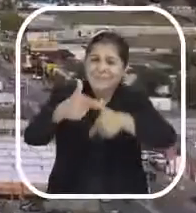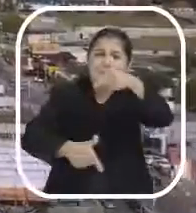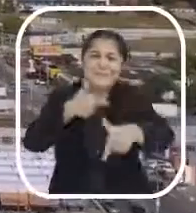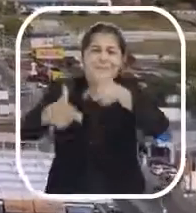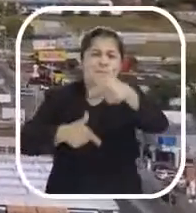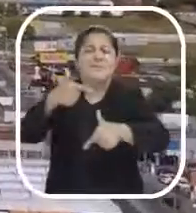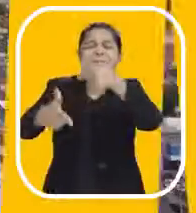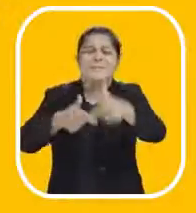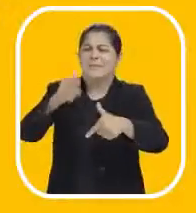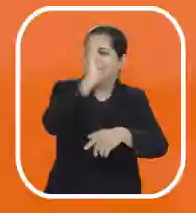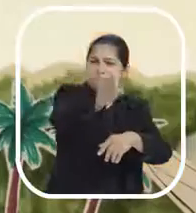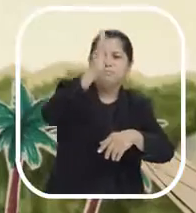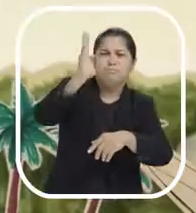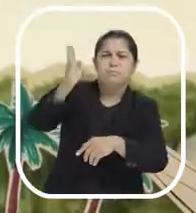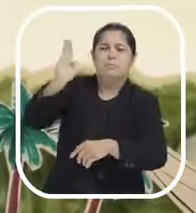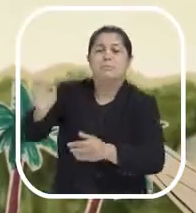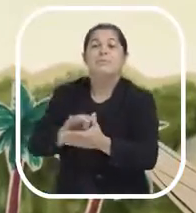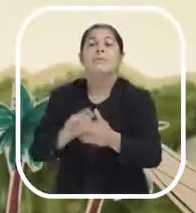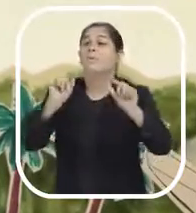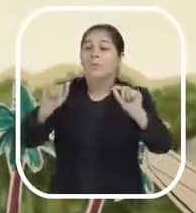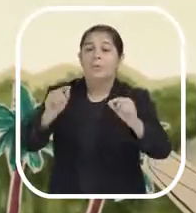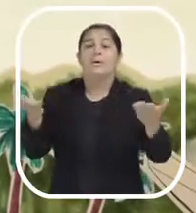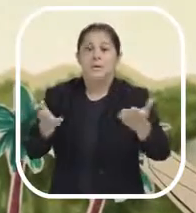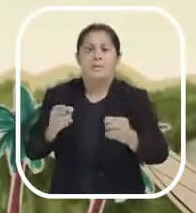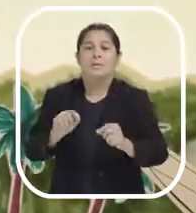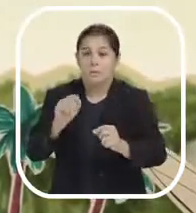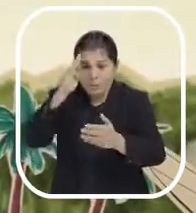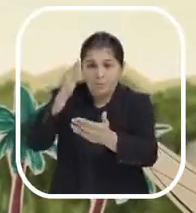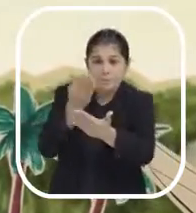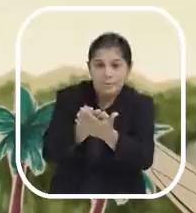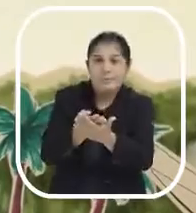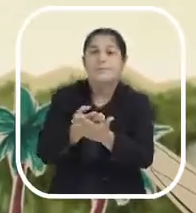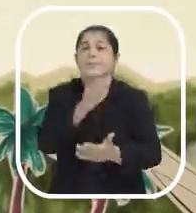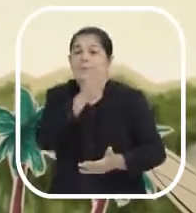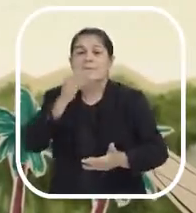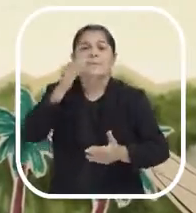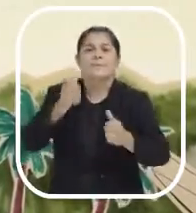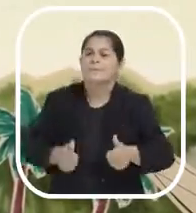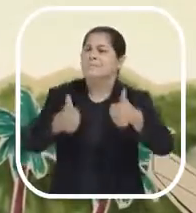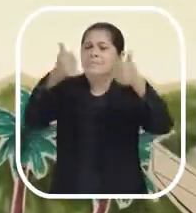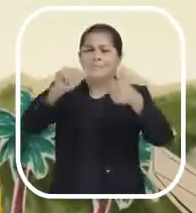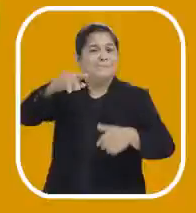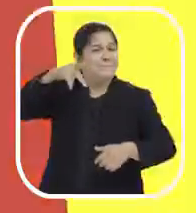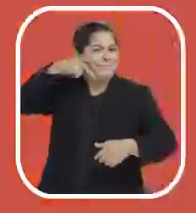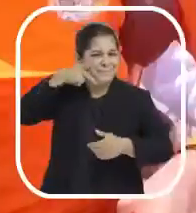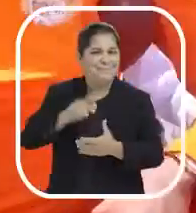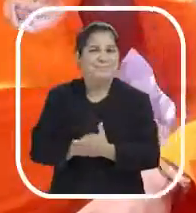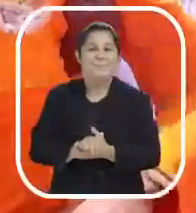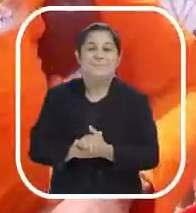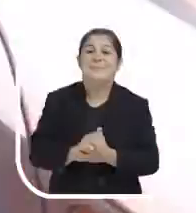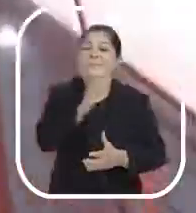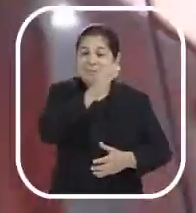supera tudo. Por isso, confie em Sida 40, o melhor para João Pessoa.